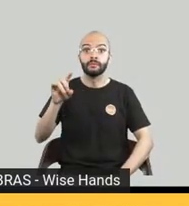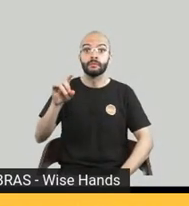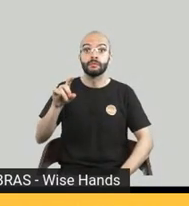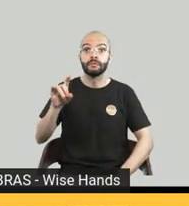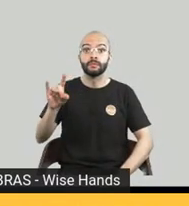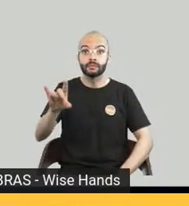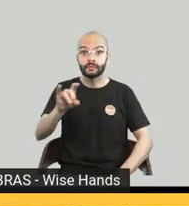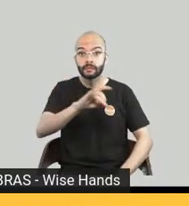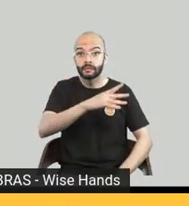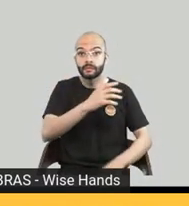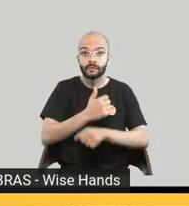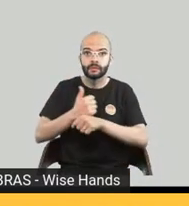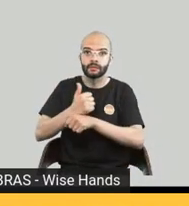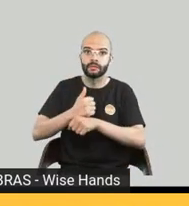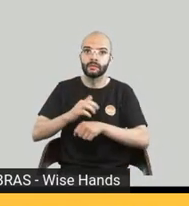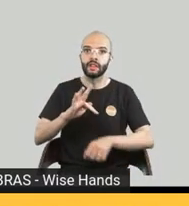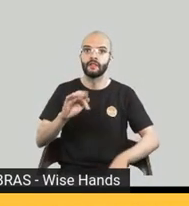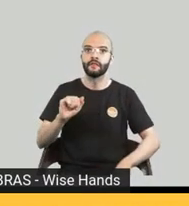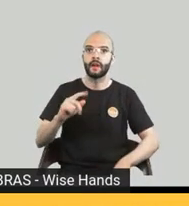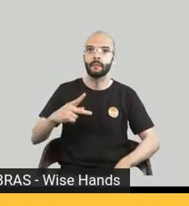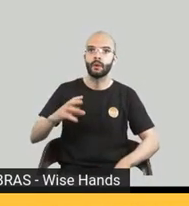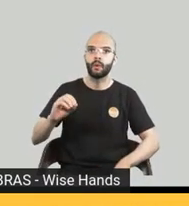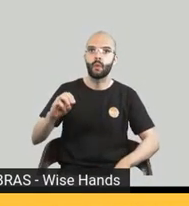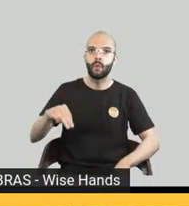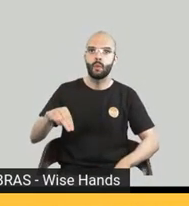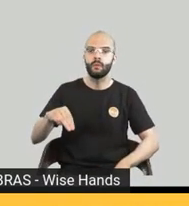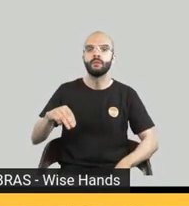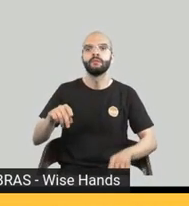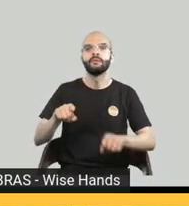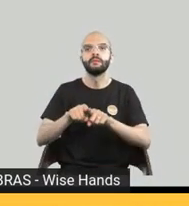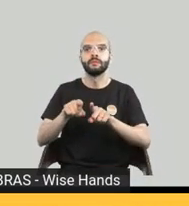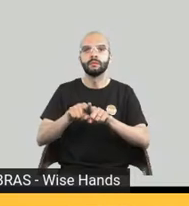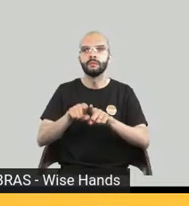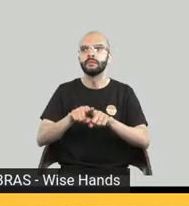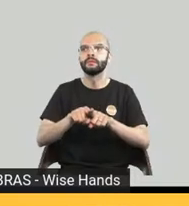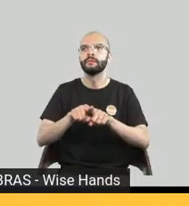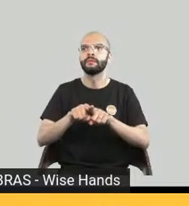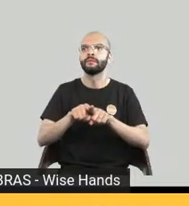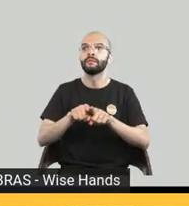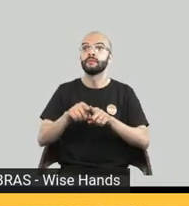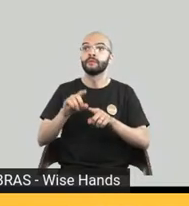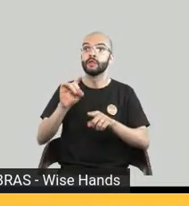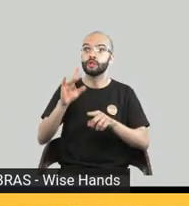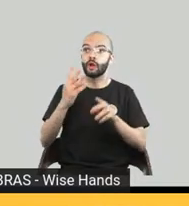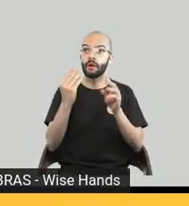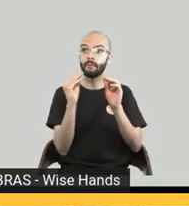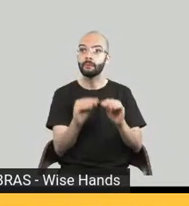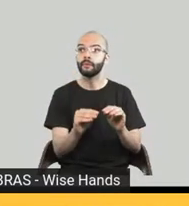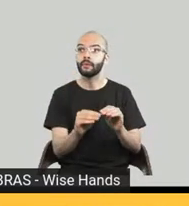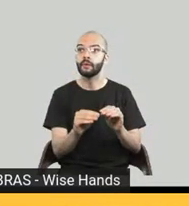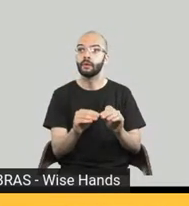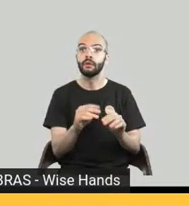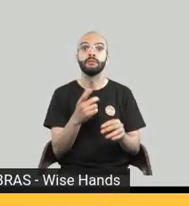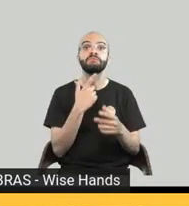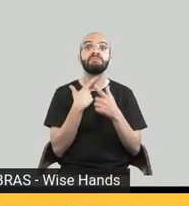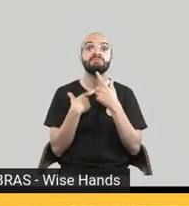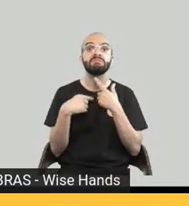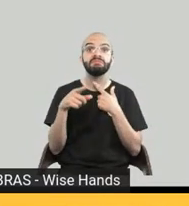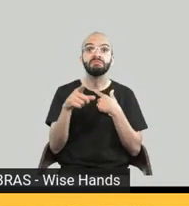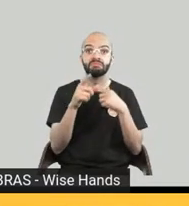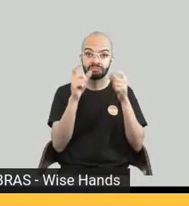convite é só deixando aqui os dados para quem quer conhecer mais a Storytel basta baixar o